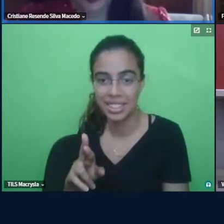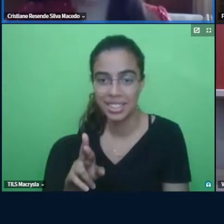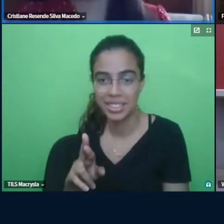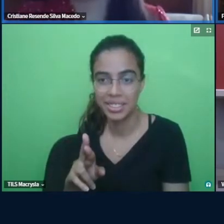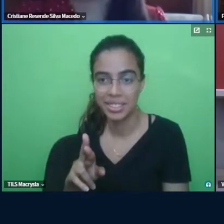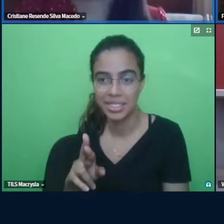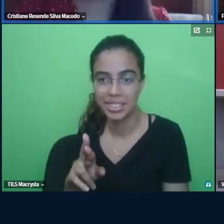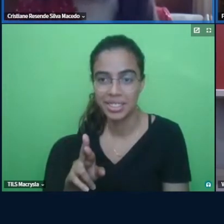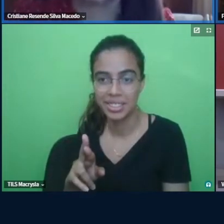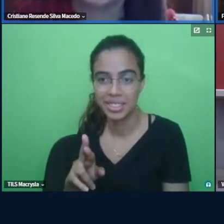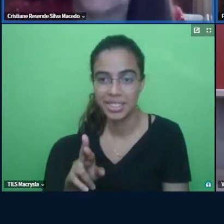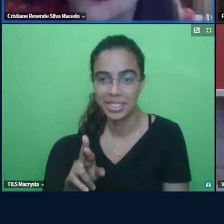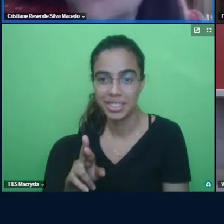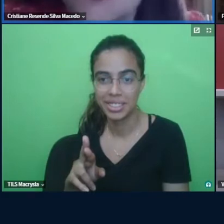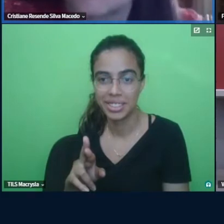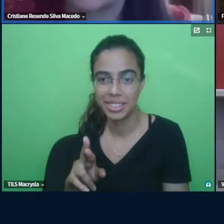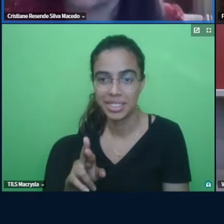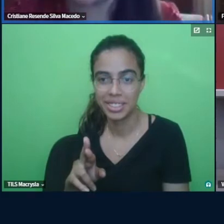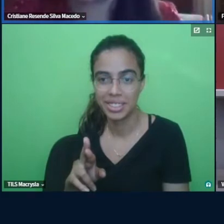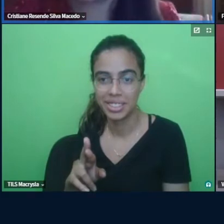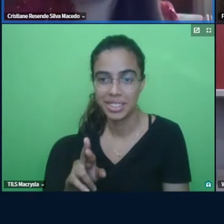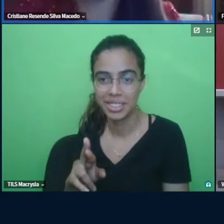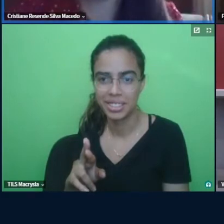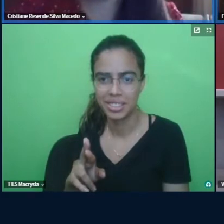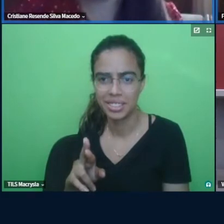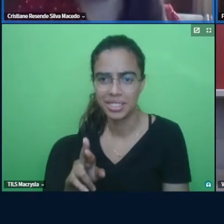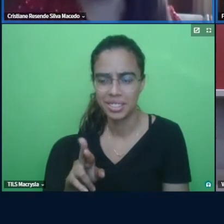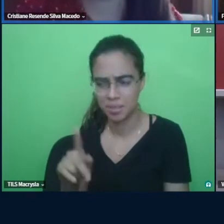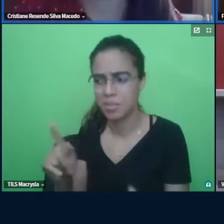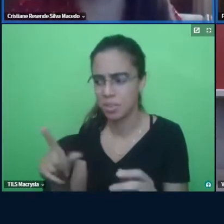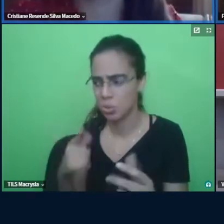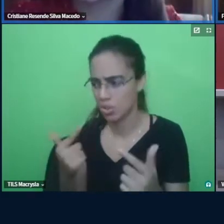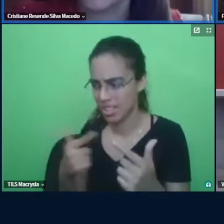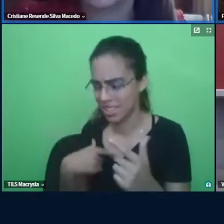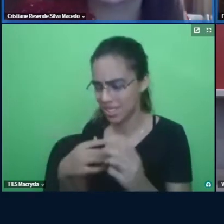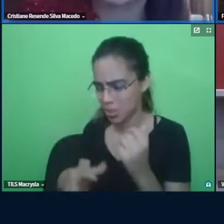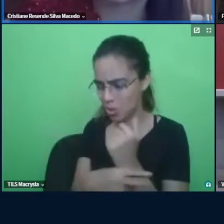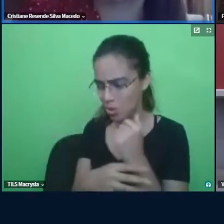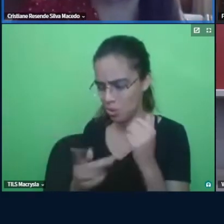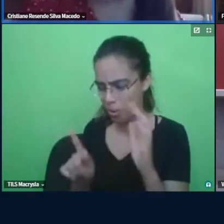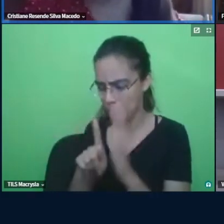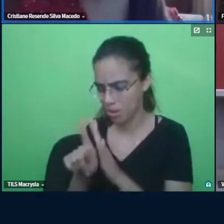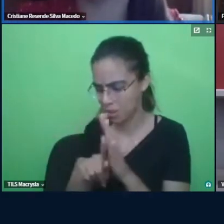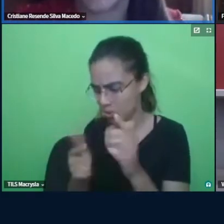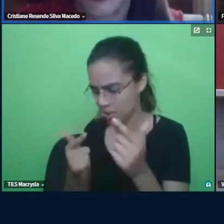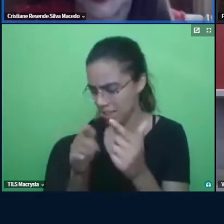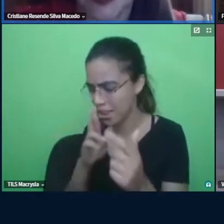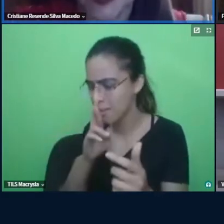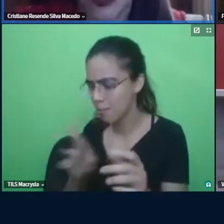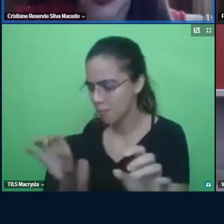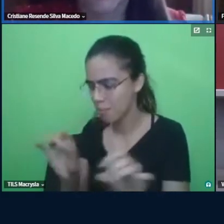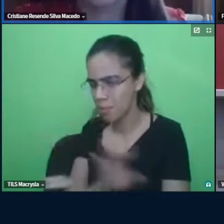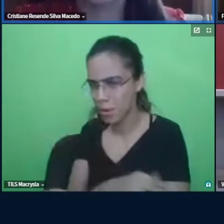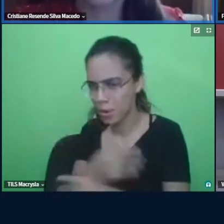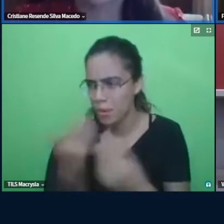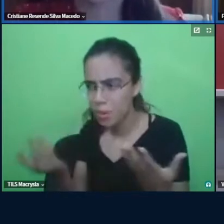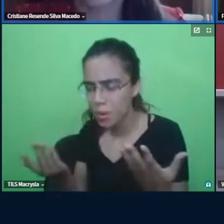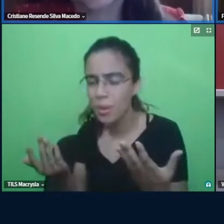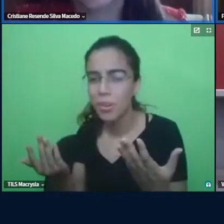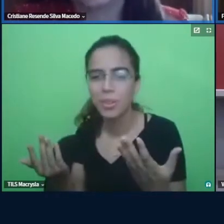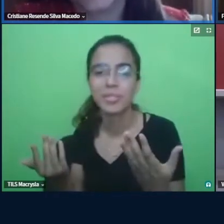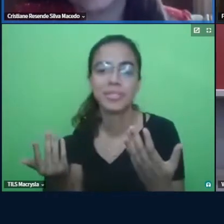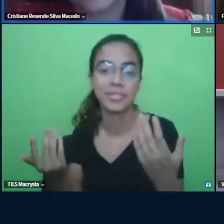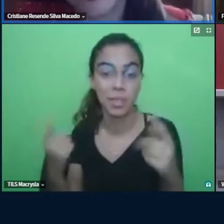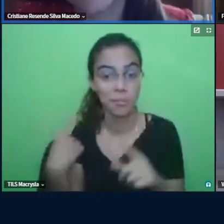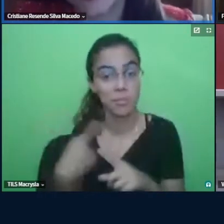Cris você tem tanta segurança na sua pesquisa como assim você não tem uma resposta pronta para isso porque